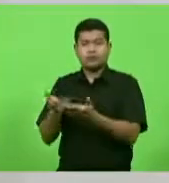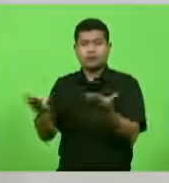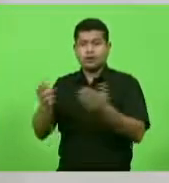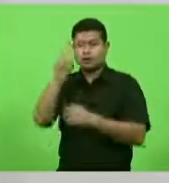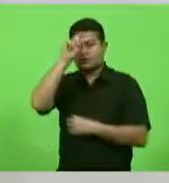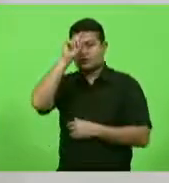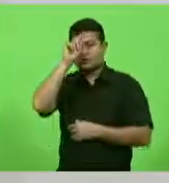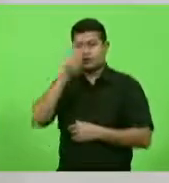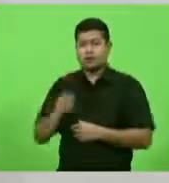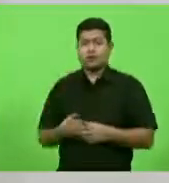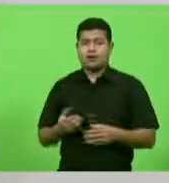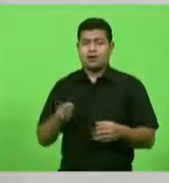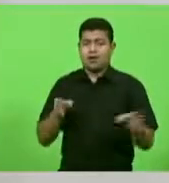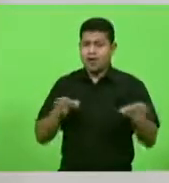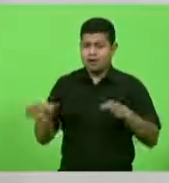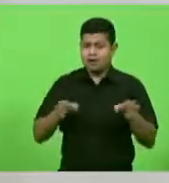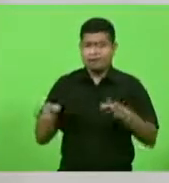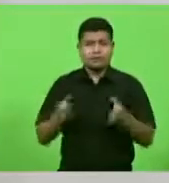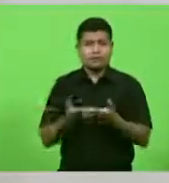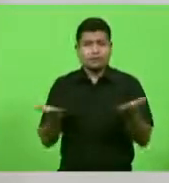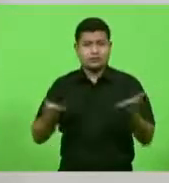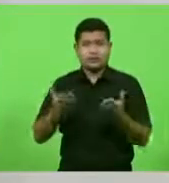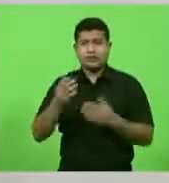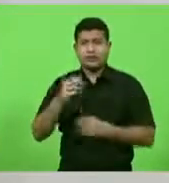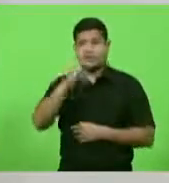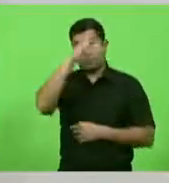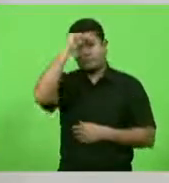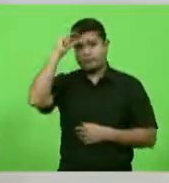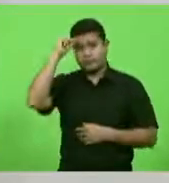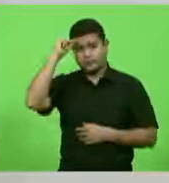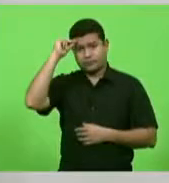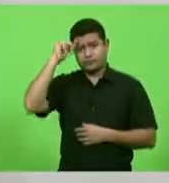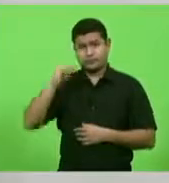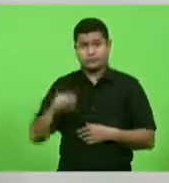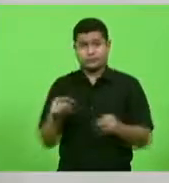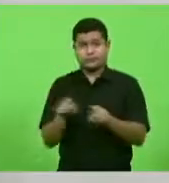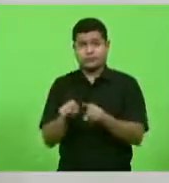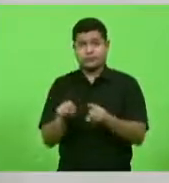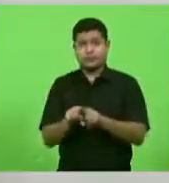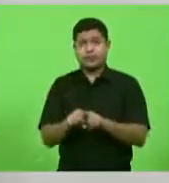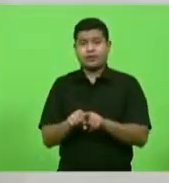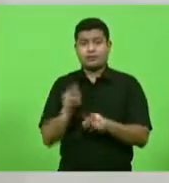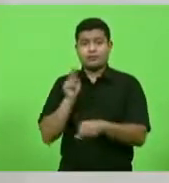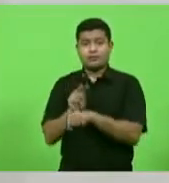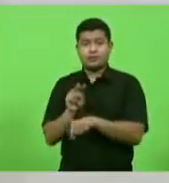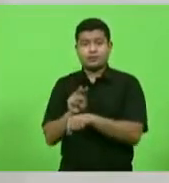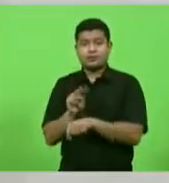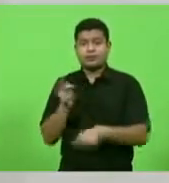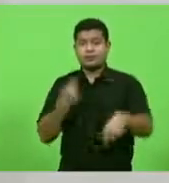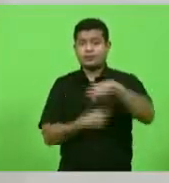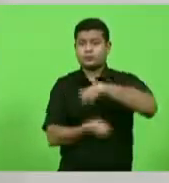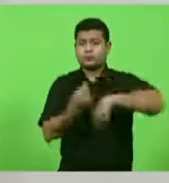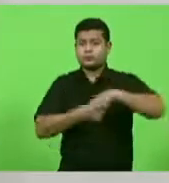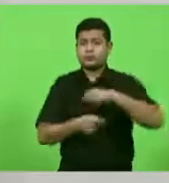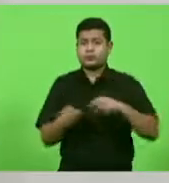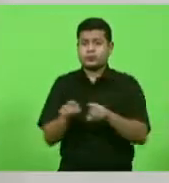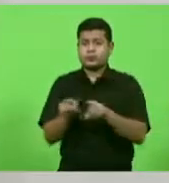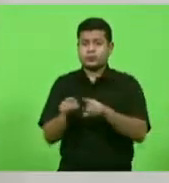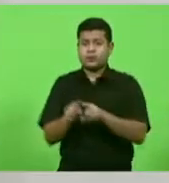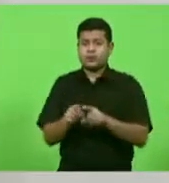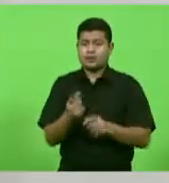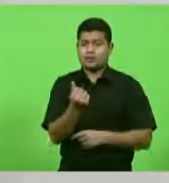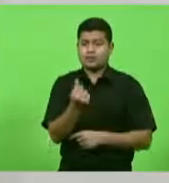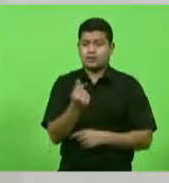juntamente com as prefeituras e, ao mesmo tempo, na medida do possível, protegendo a economia e a saúde financeira dos